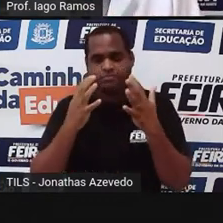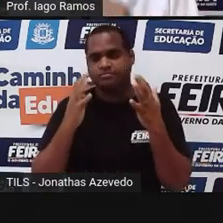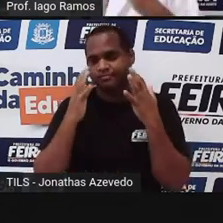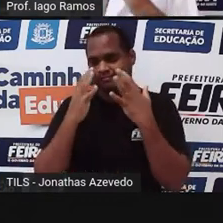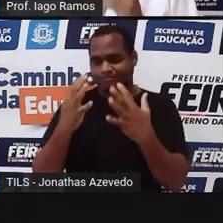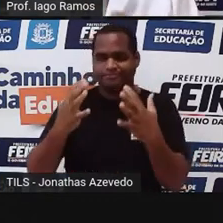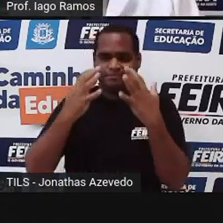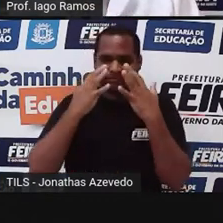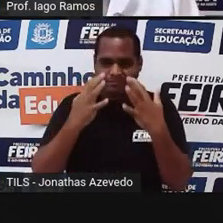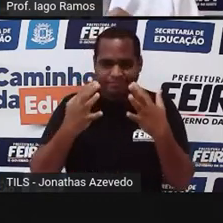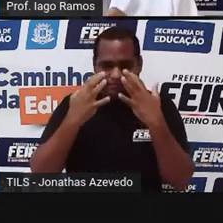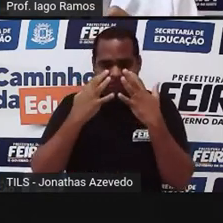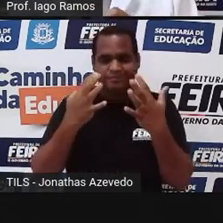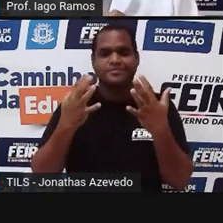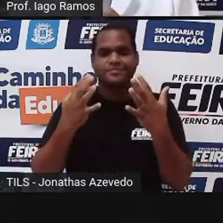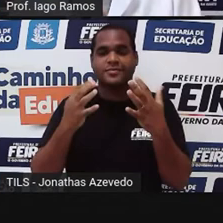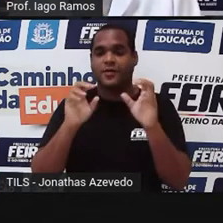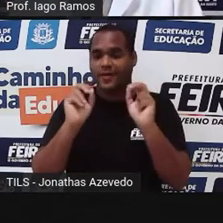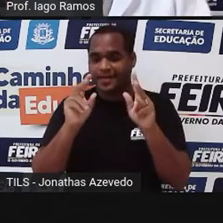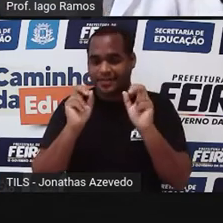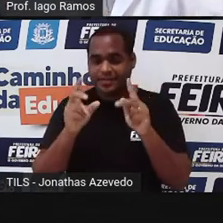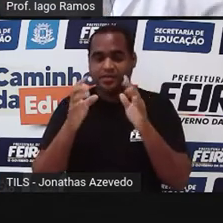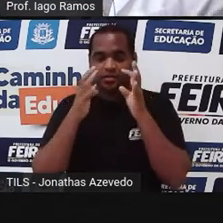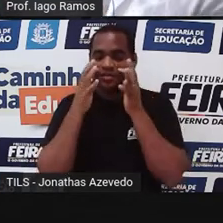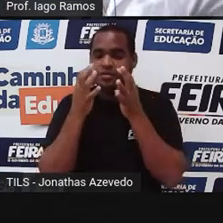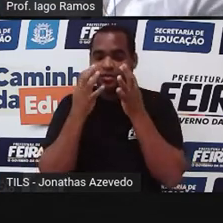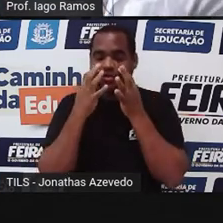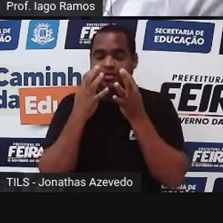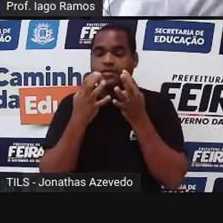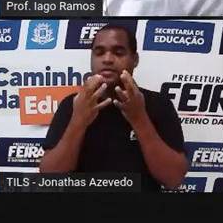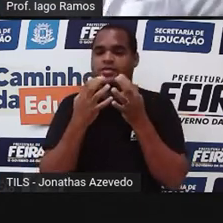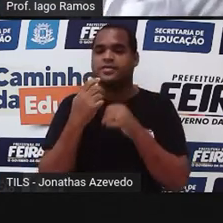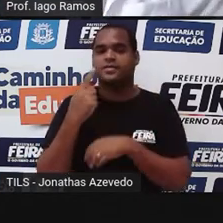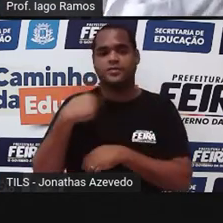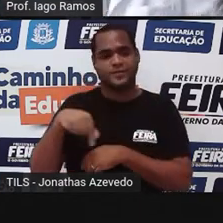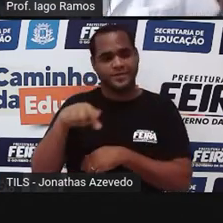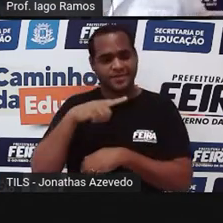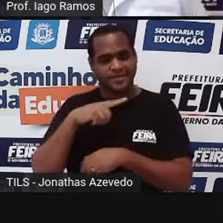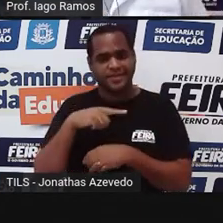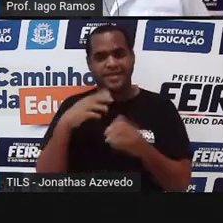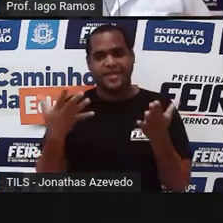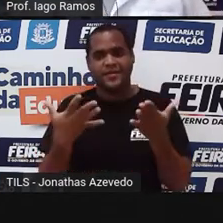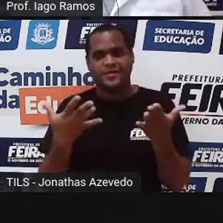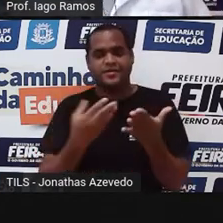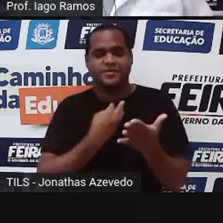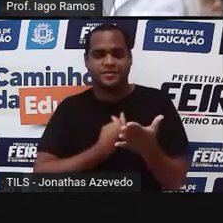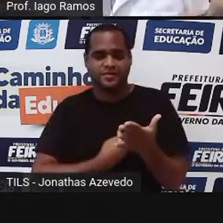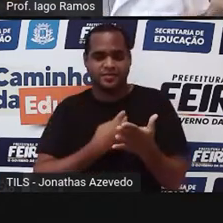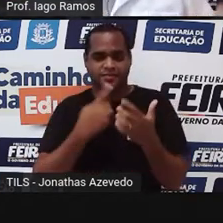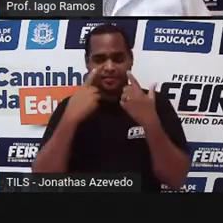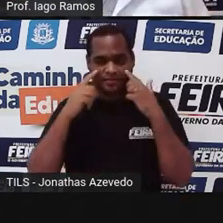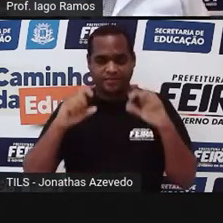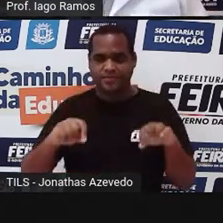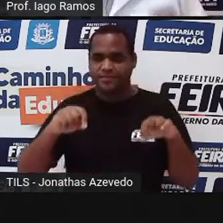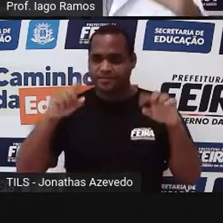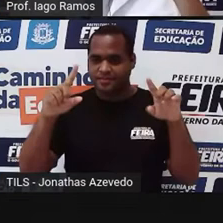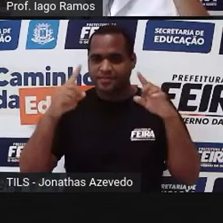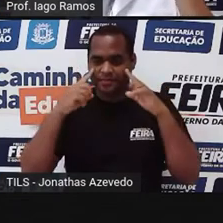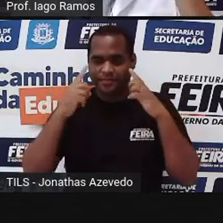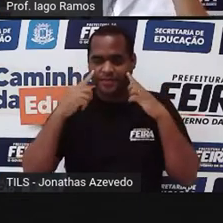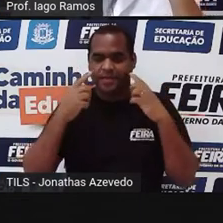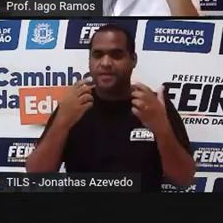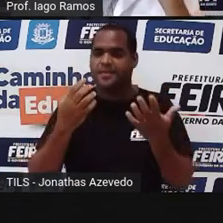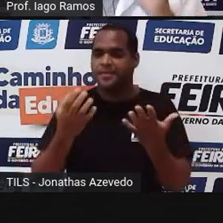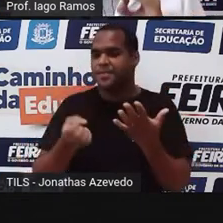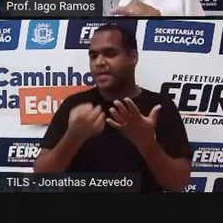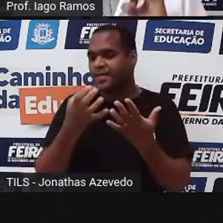Muita atenção. Tá bom? Então, aqui agora, comigo na tela, vai aparecer uma coisa. Eu